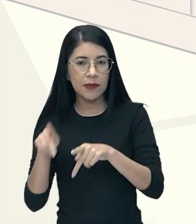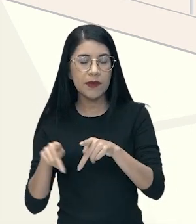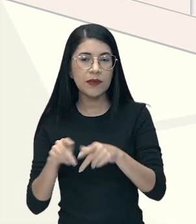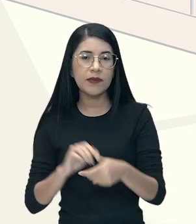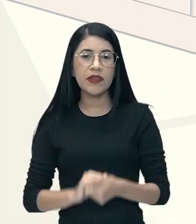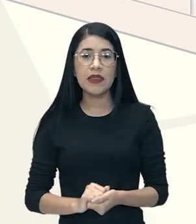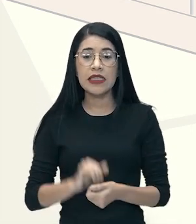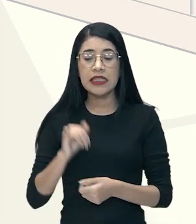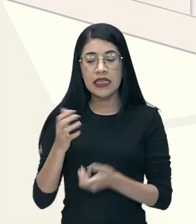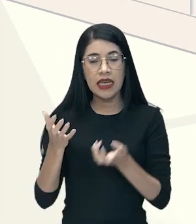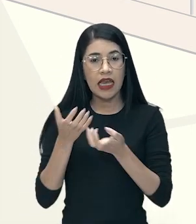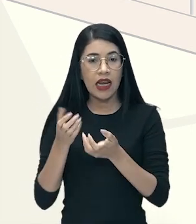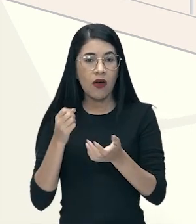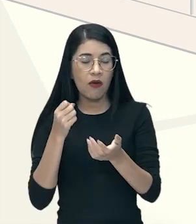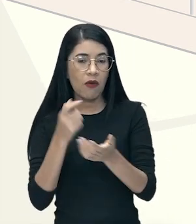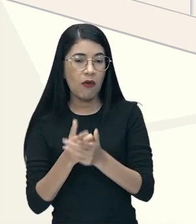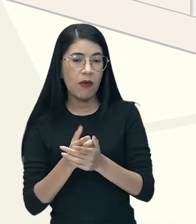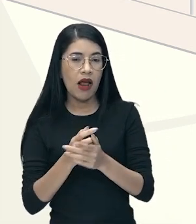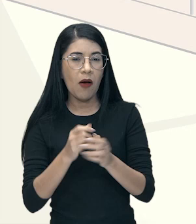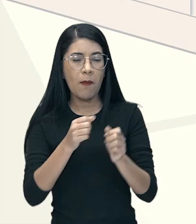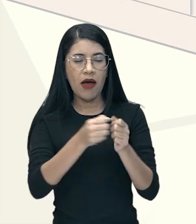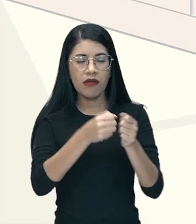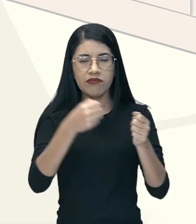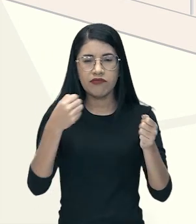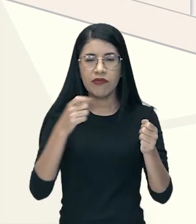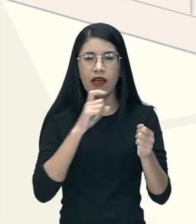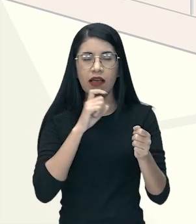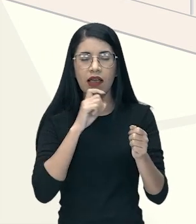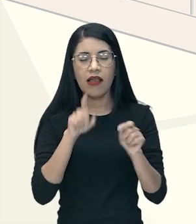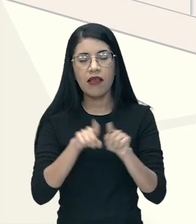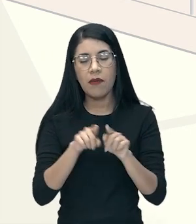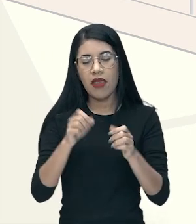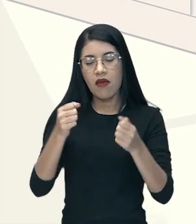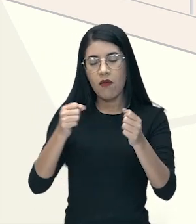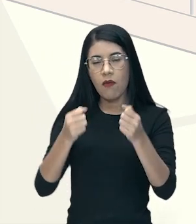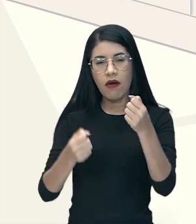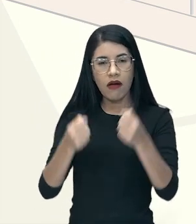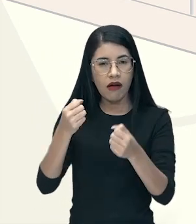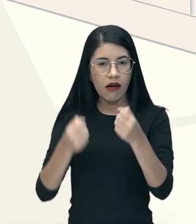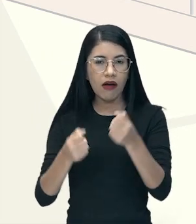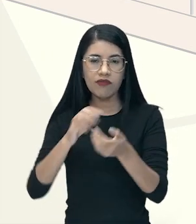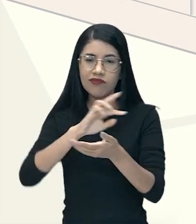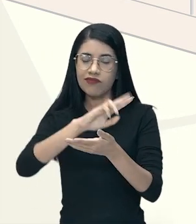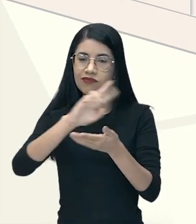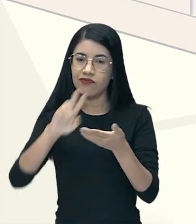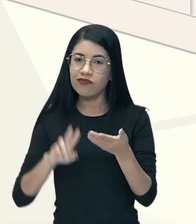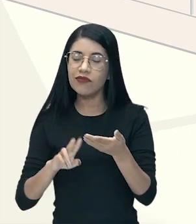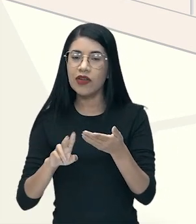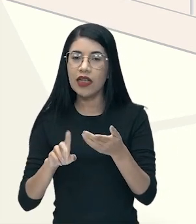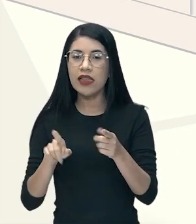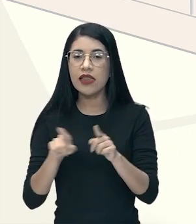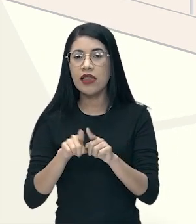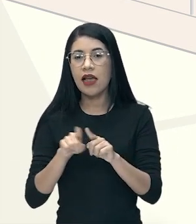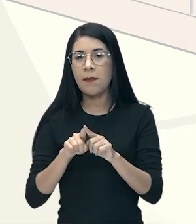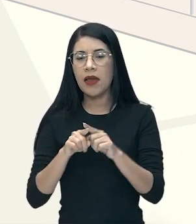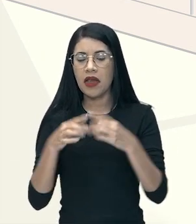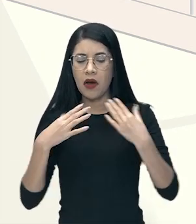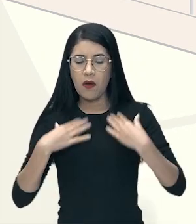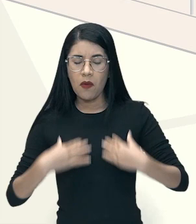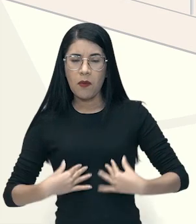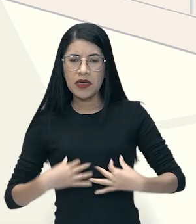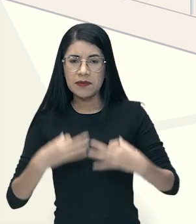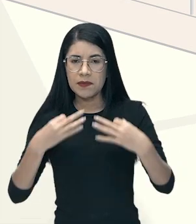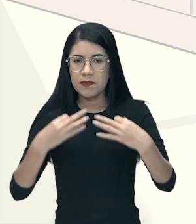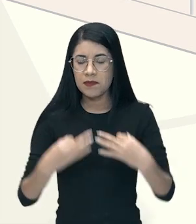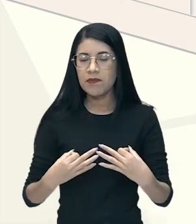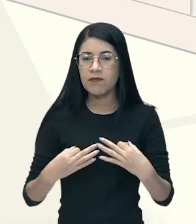eletrodoméstico da última geração. Eles queriam ter o automóvel, que era a febre do momento. Eles queriam andar alinhado, então,